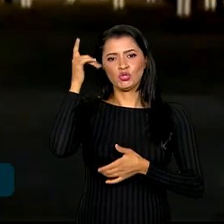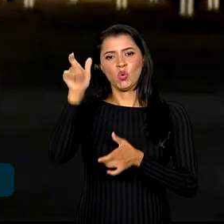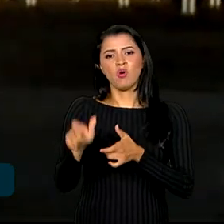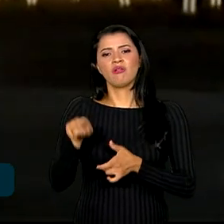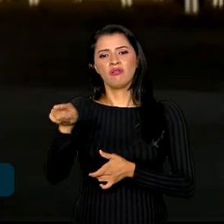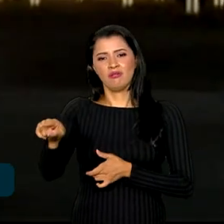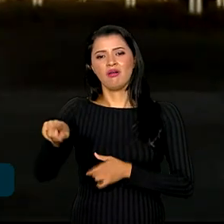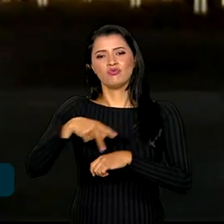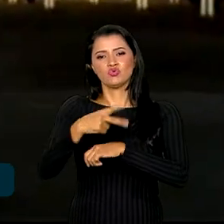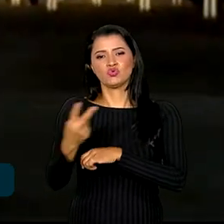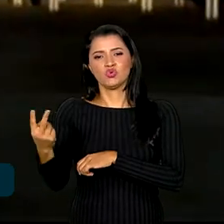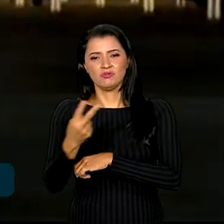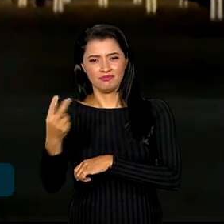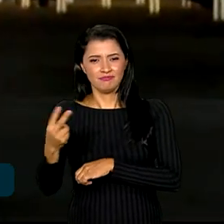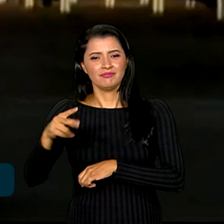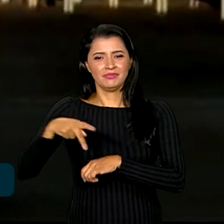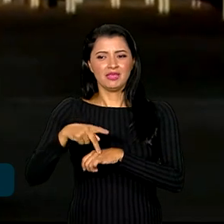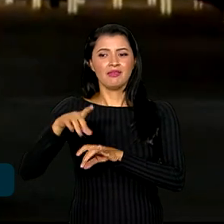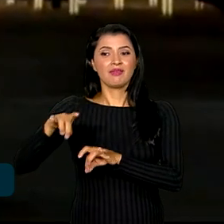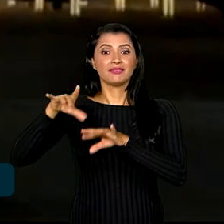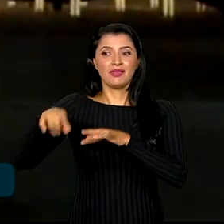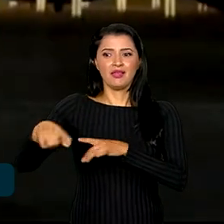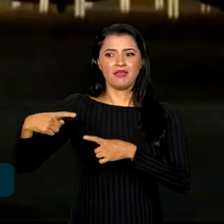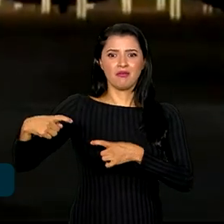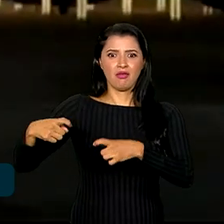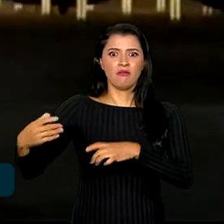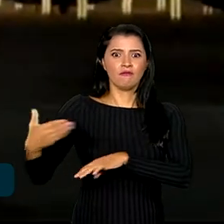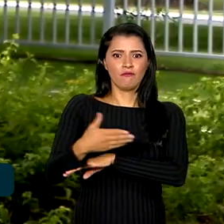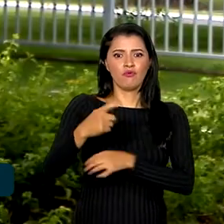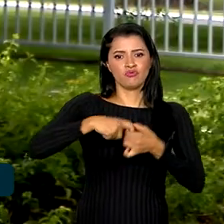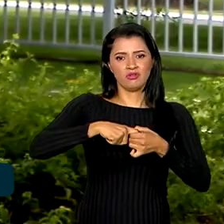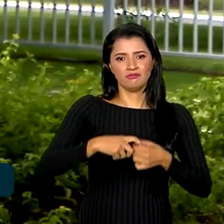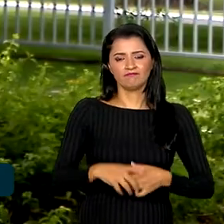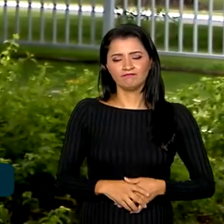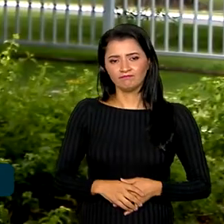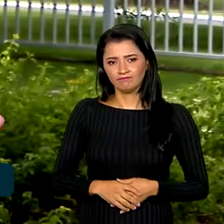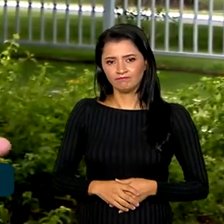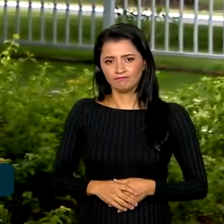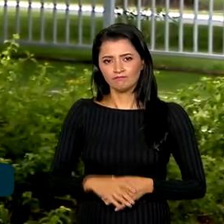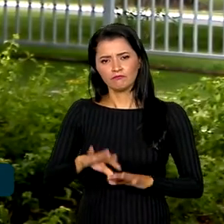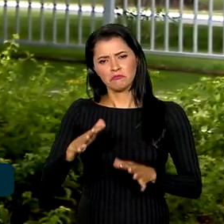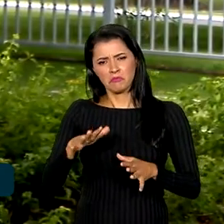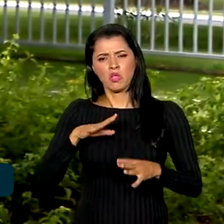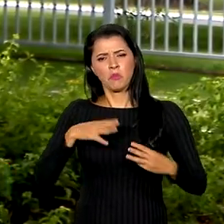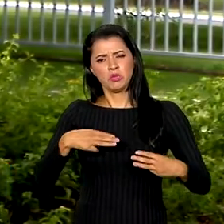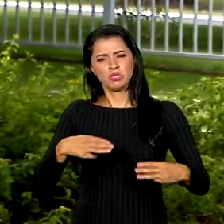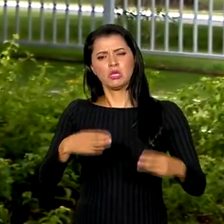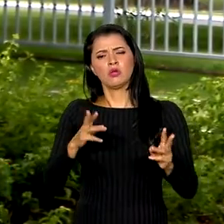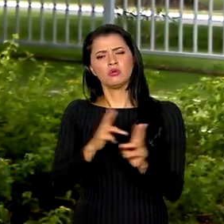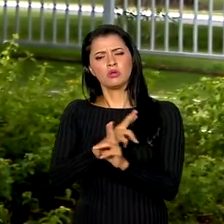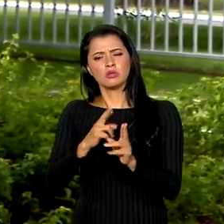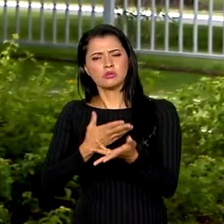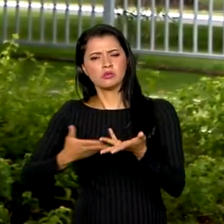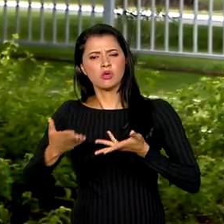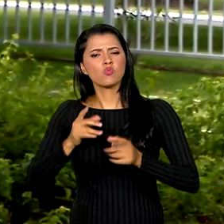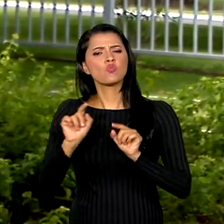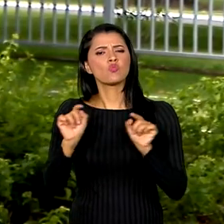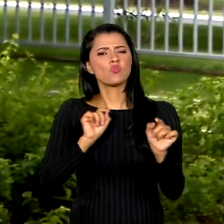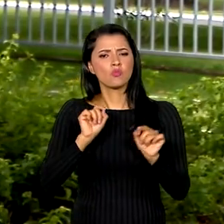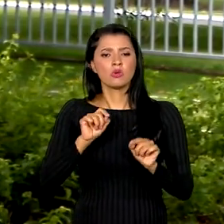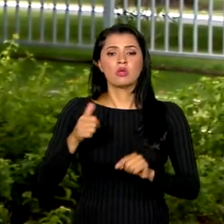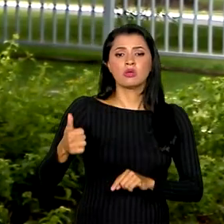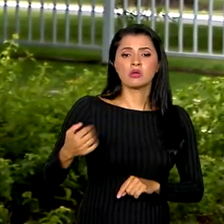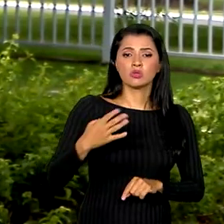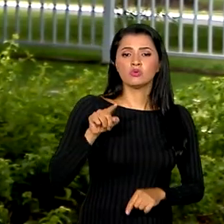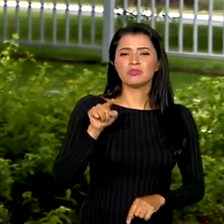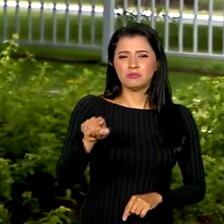Palestina e querem sair da região de conflito. A estimativa do Ministério das Relações Exteriores é que 14